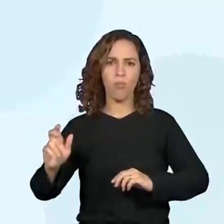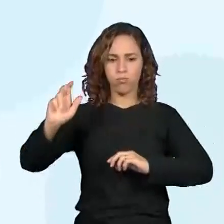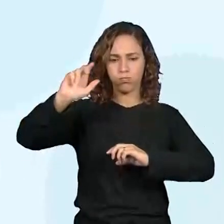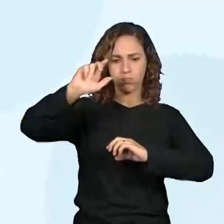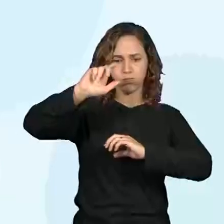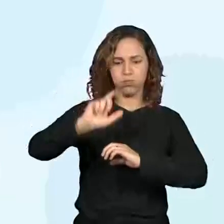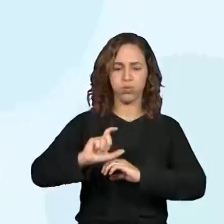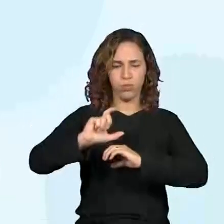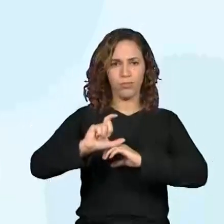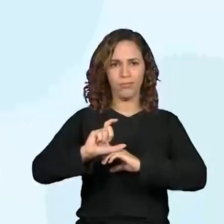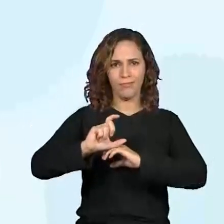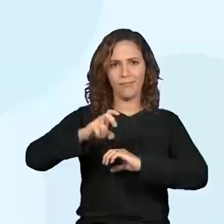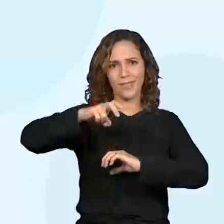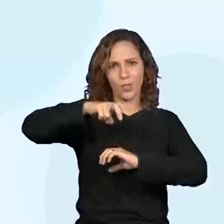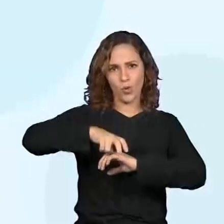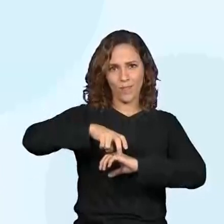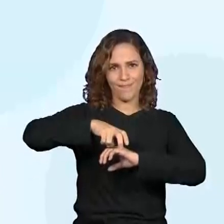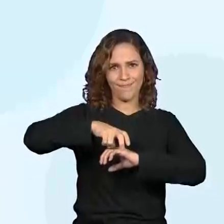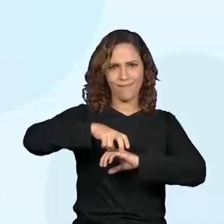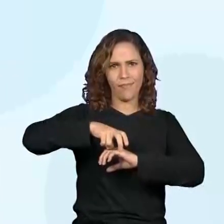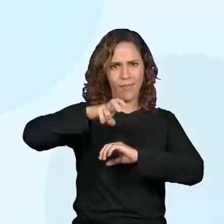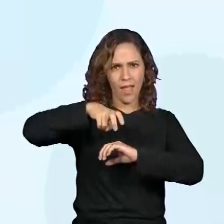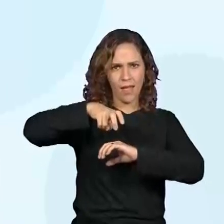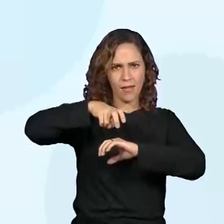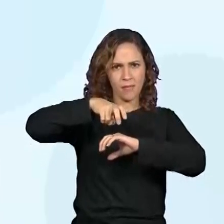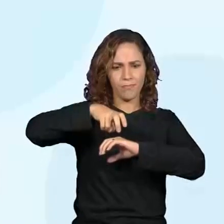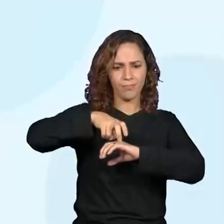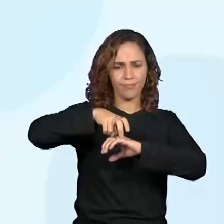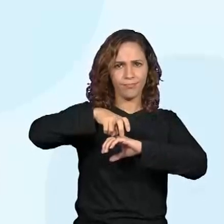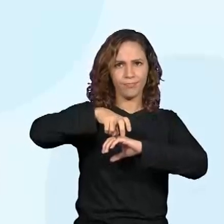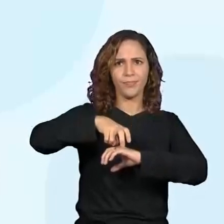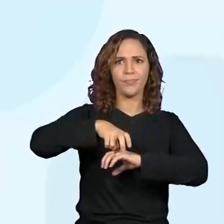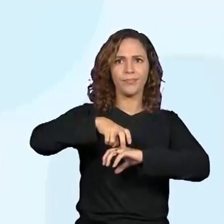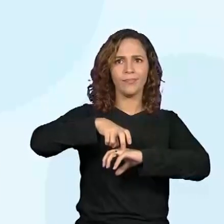Será que ele vai conseguir voltar para a terra assim? Vamos descobrir.